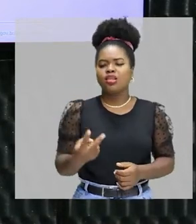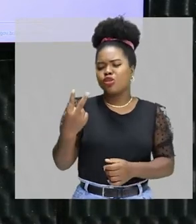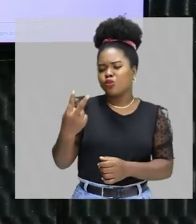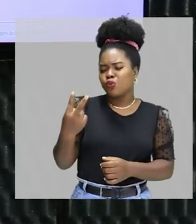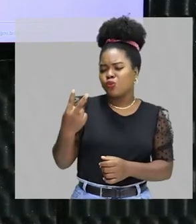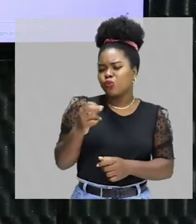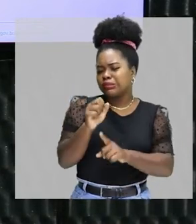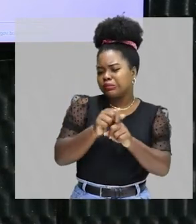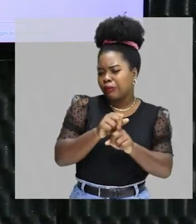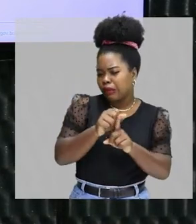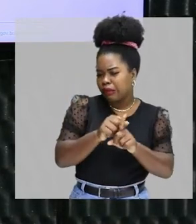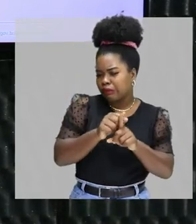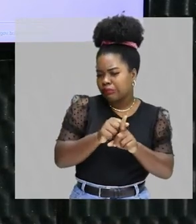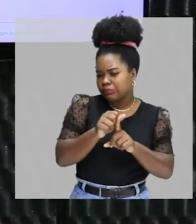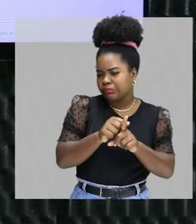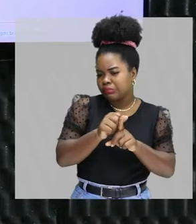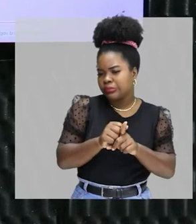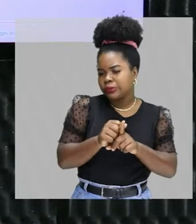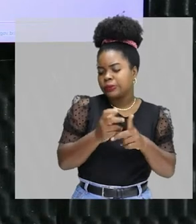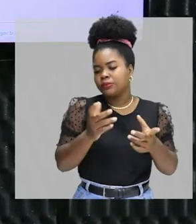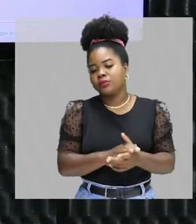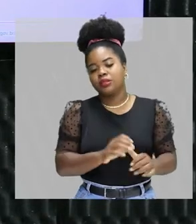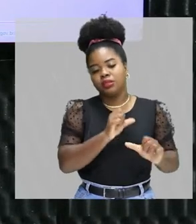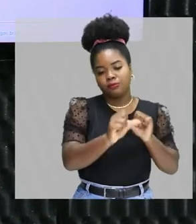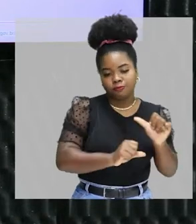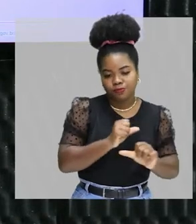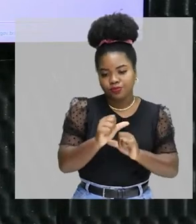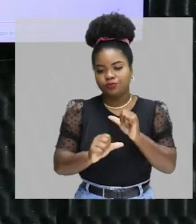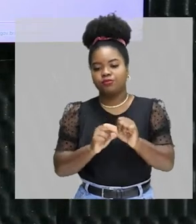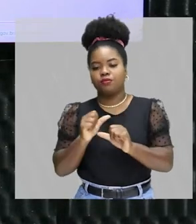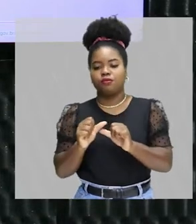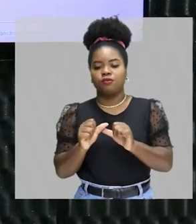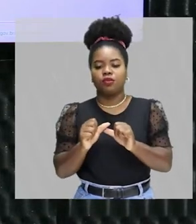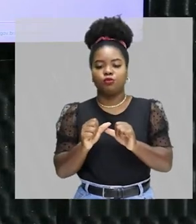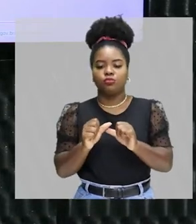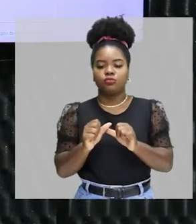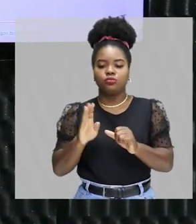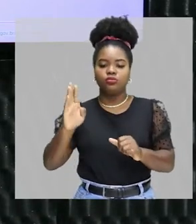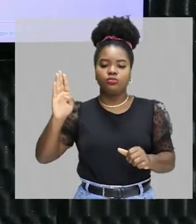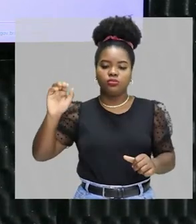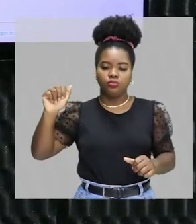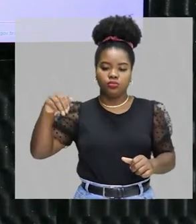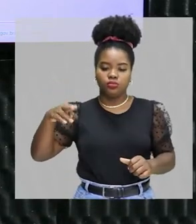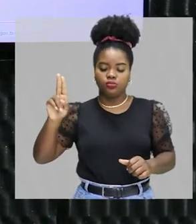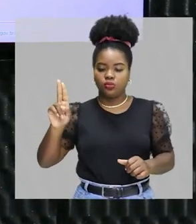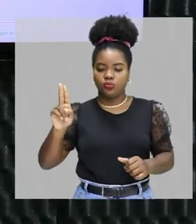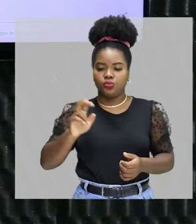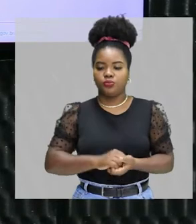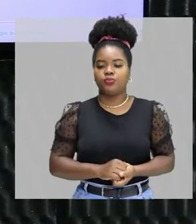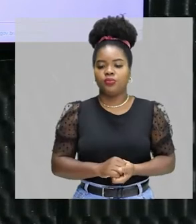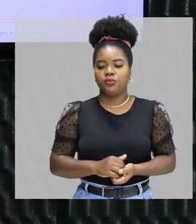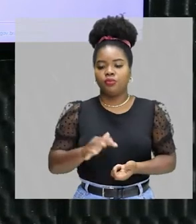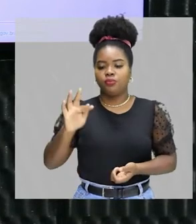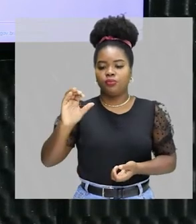em repouso, ocorre novamente a troca de bambu pelas rolhas de cortiça. Então, aqui um